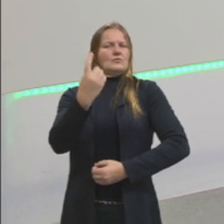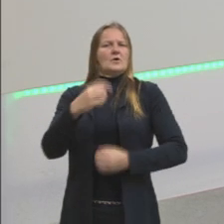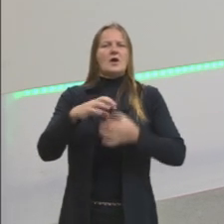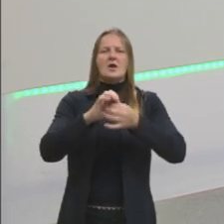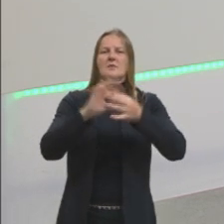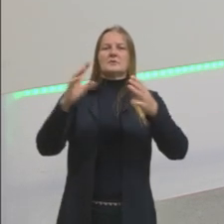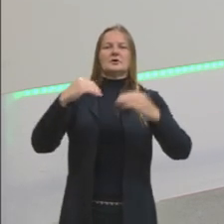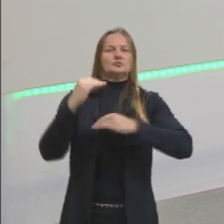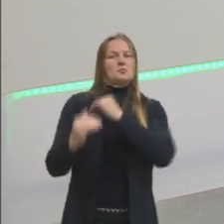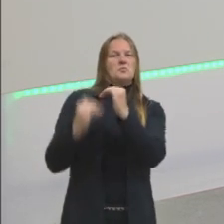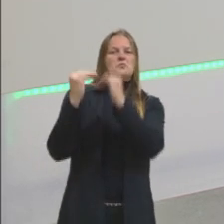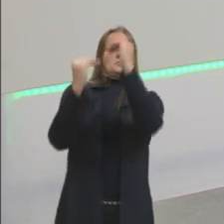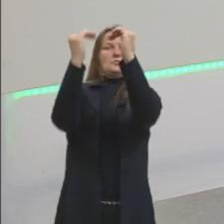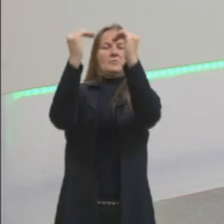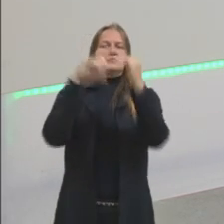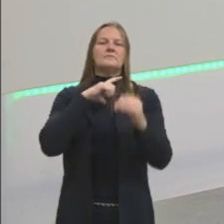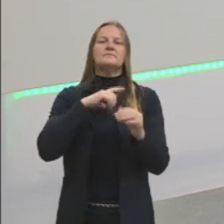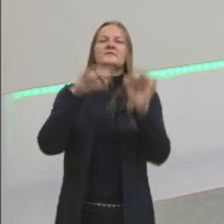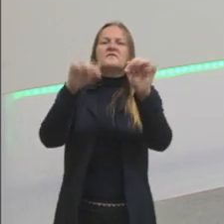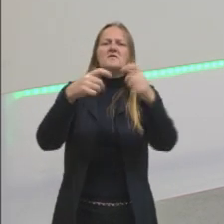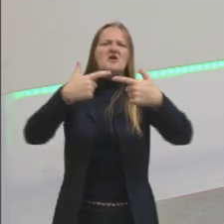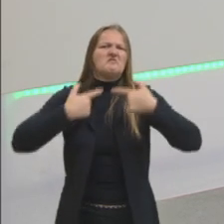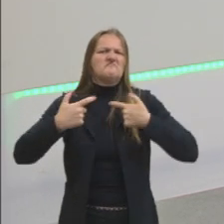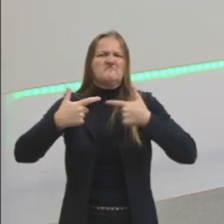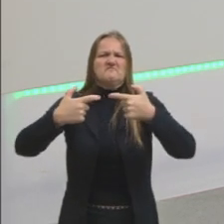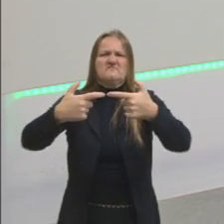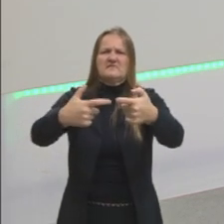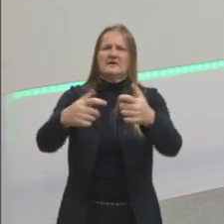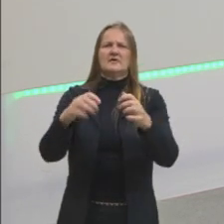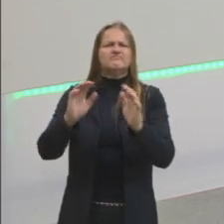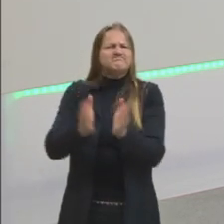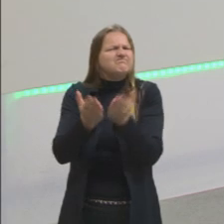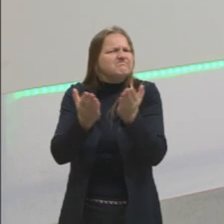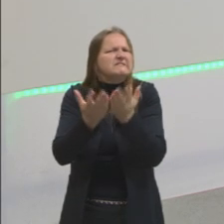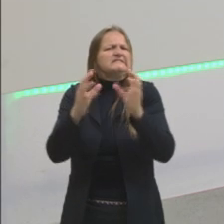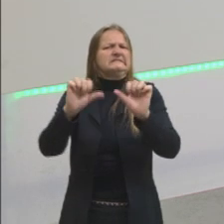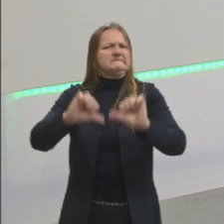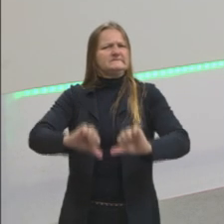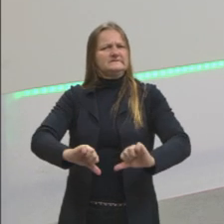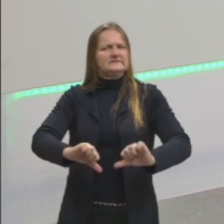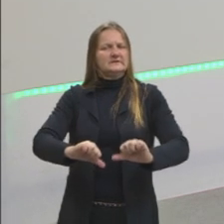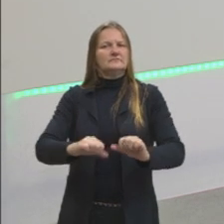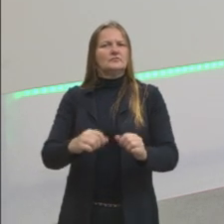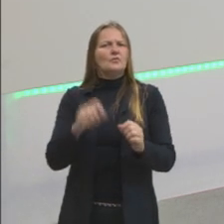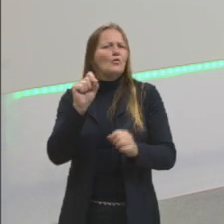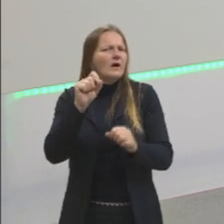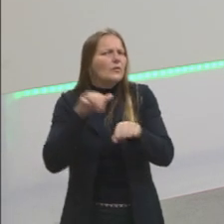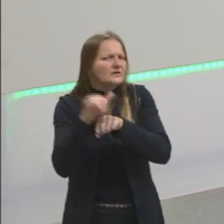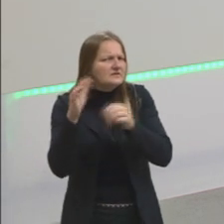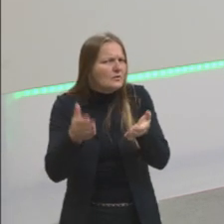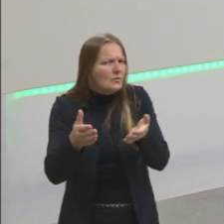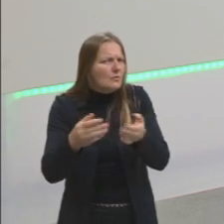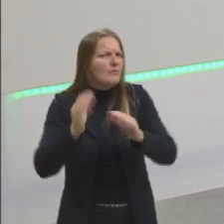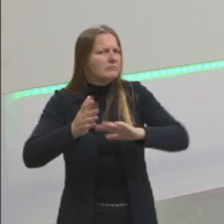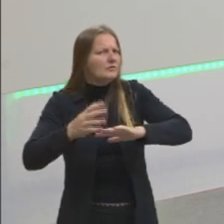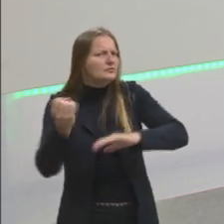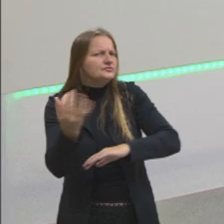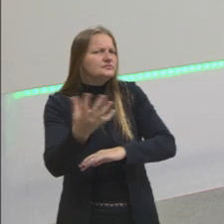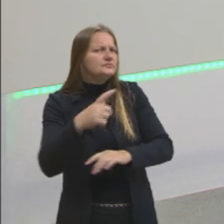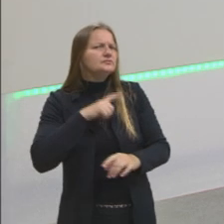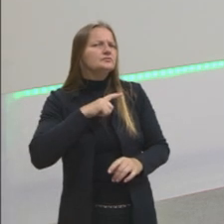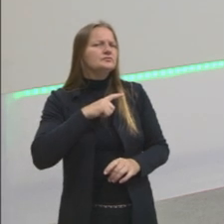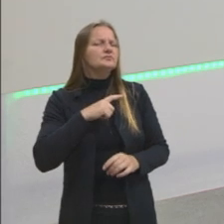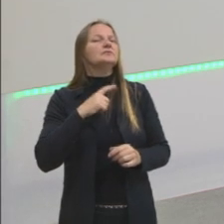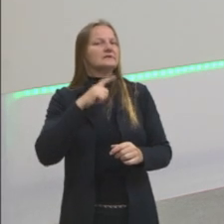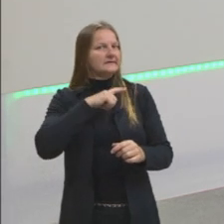progresso, acabar com as guerras, com as mazelas sociais. Isso realmente aconteceu hoje? Ou ainda nós temos problemas